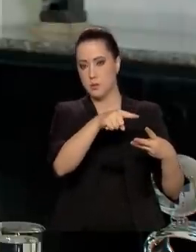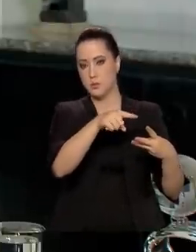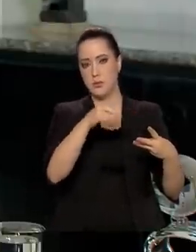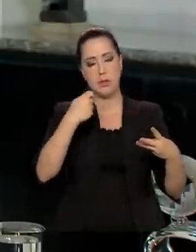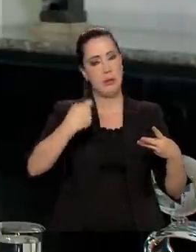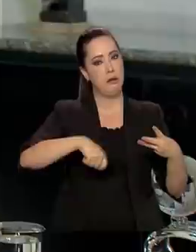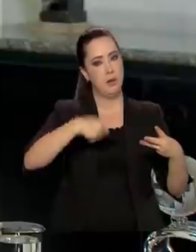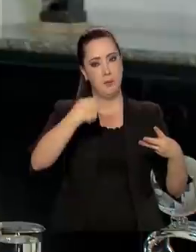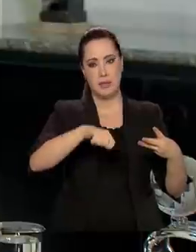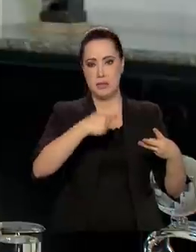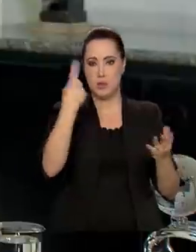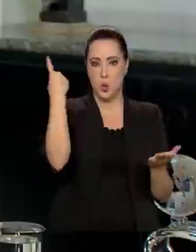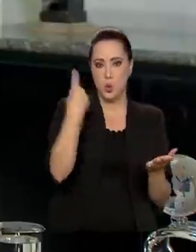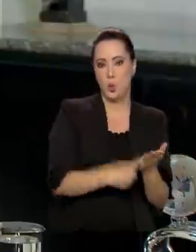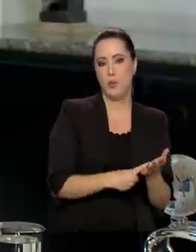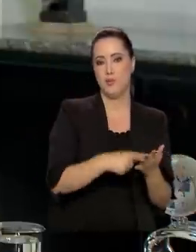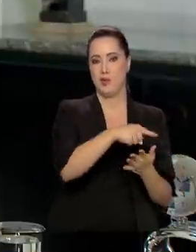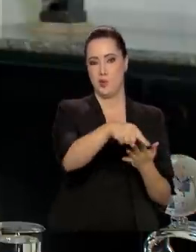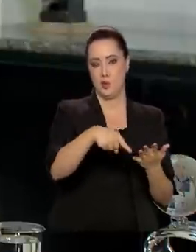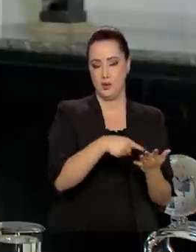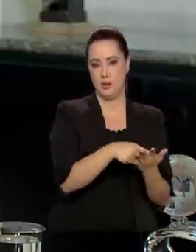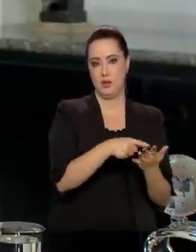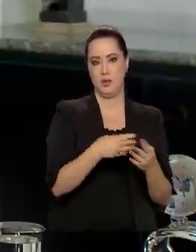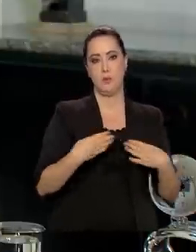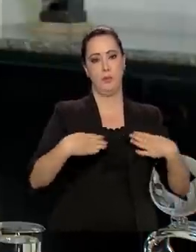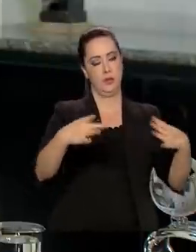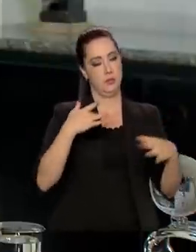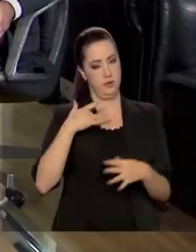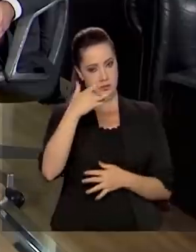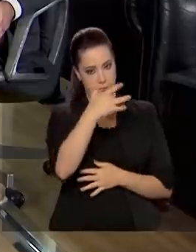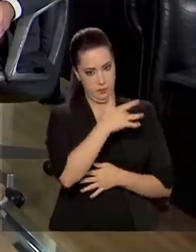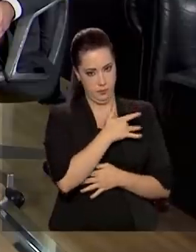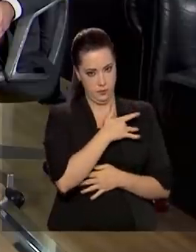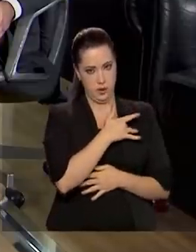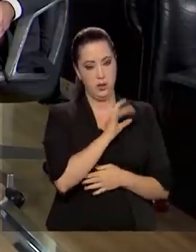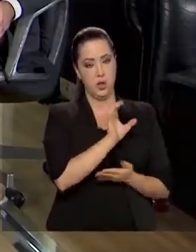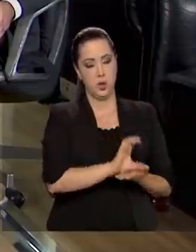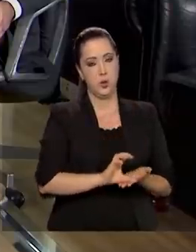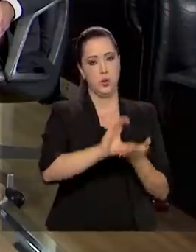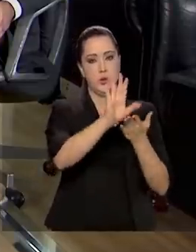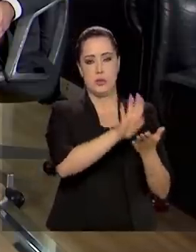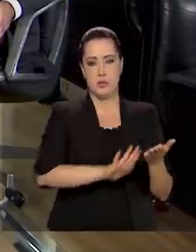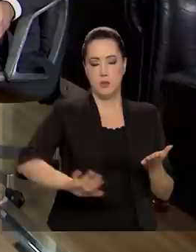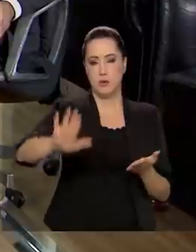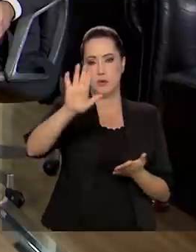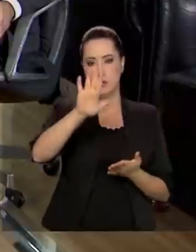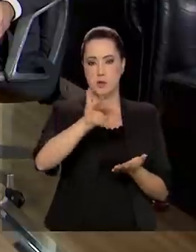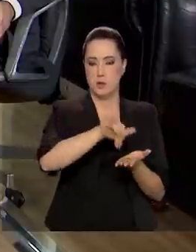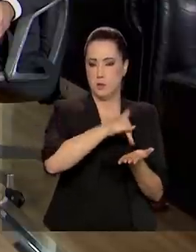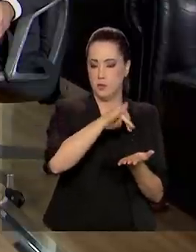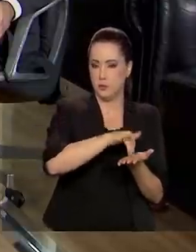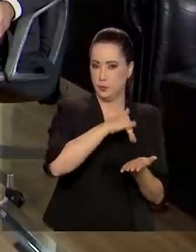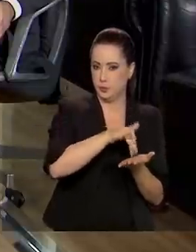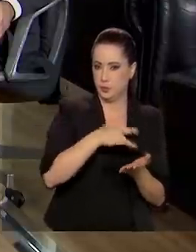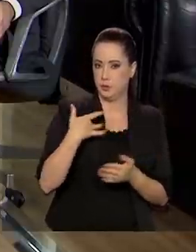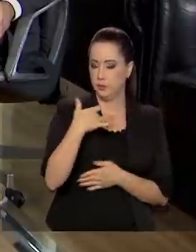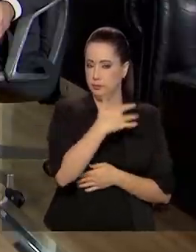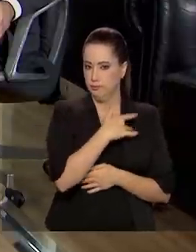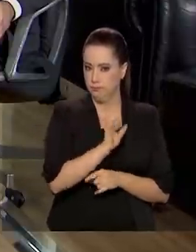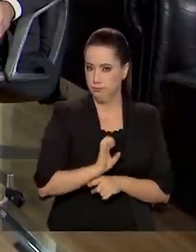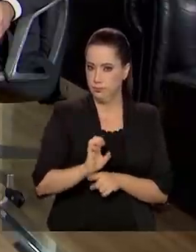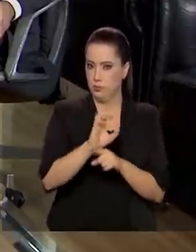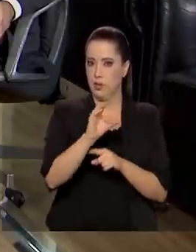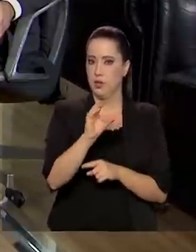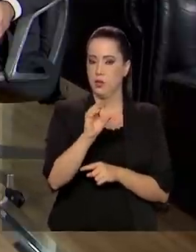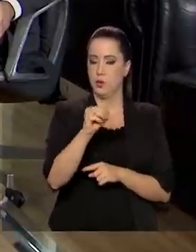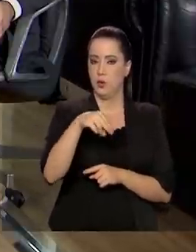elas são pactuadas entre o Ministério da Saúde, o Conselho Nacional de Secretários de Saúde dos Estados, o